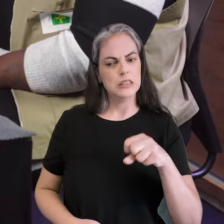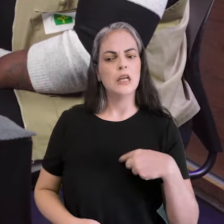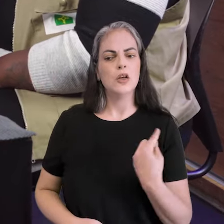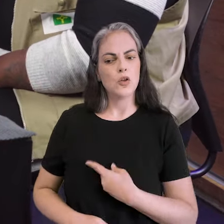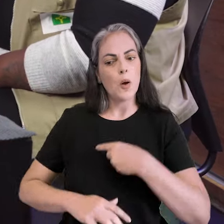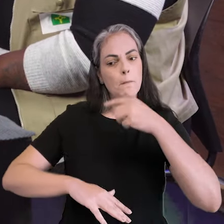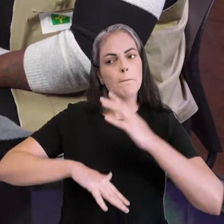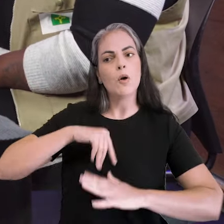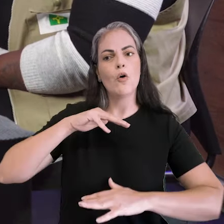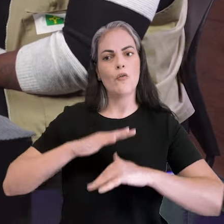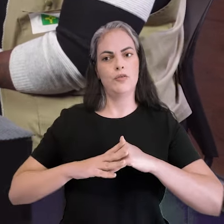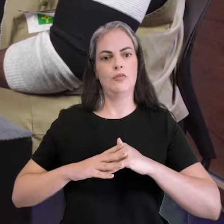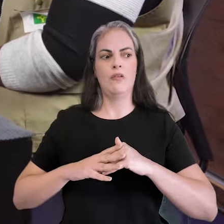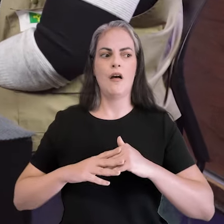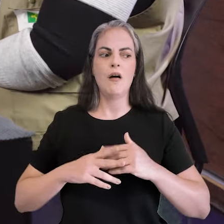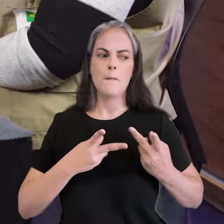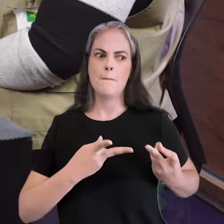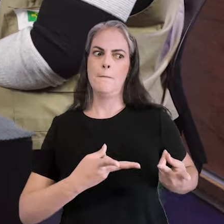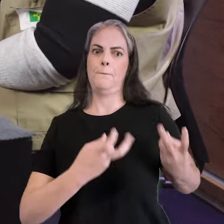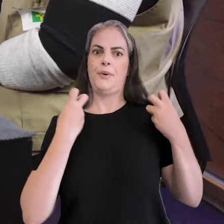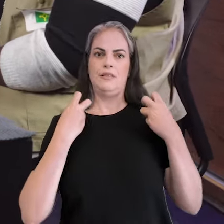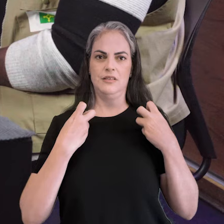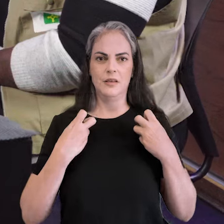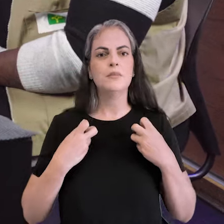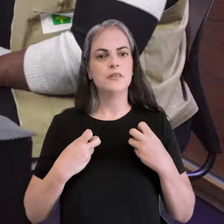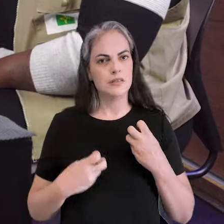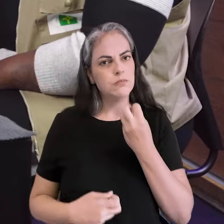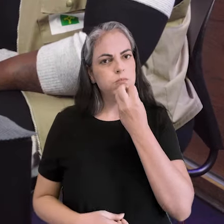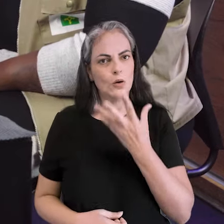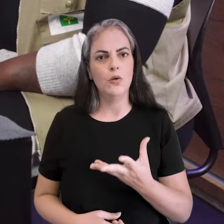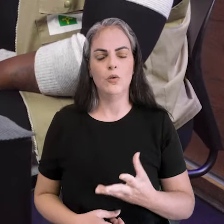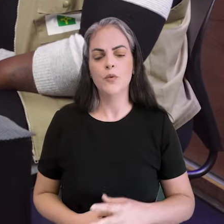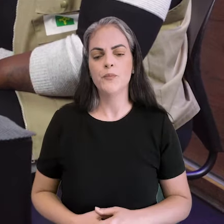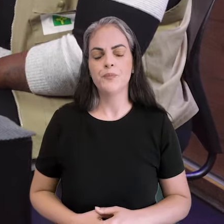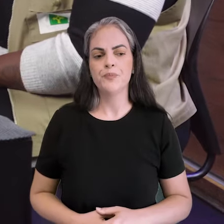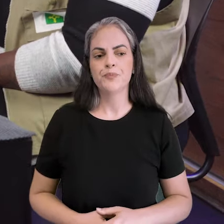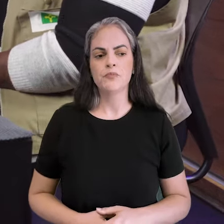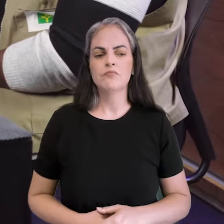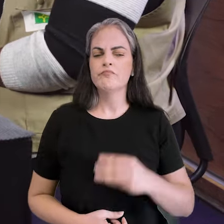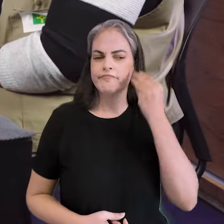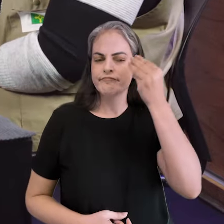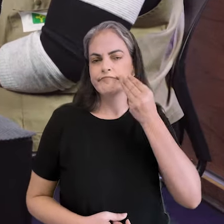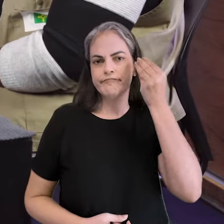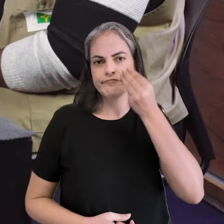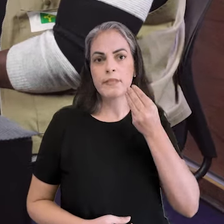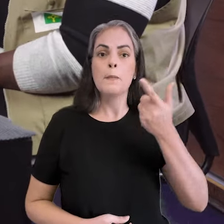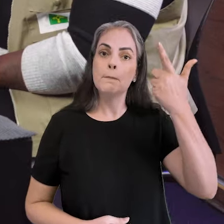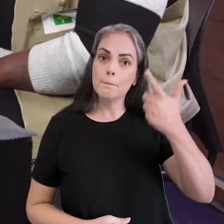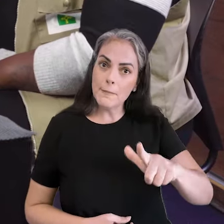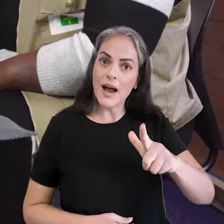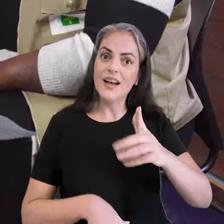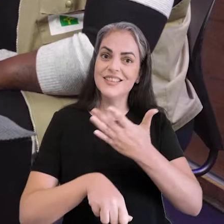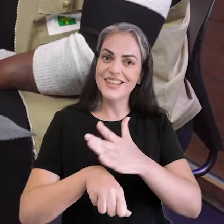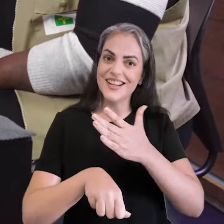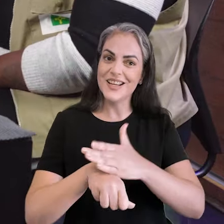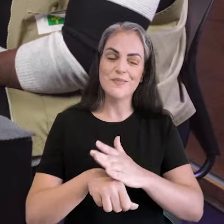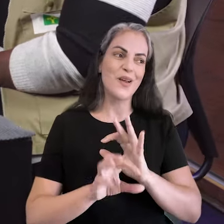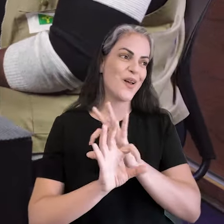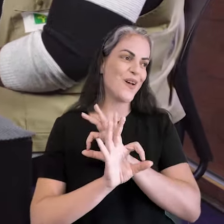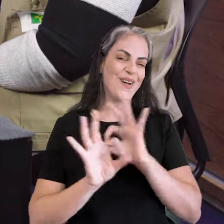temos um olhar clínico. Nós conseguimos ter esse olhar clínico. E, agora, aliado à capacitação, é